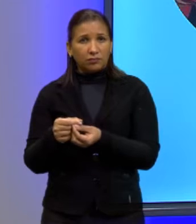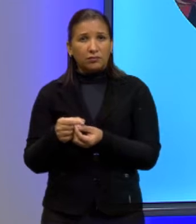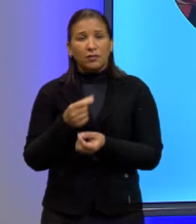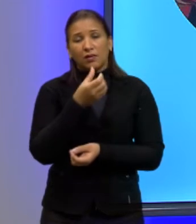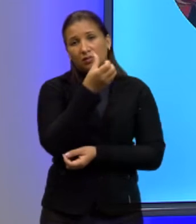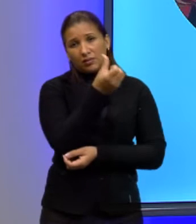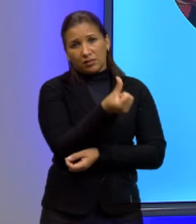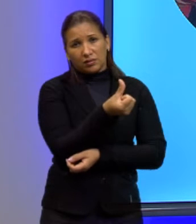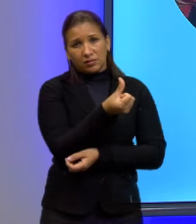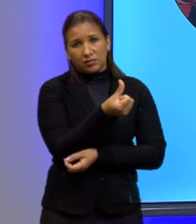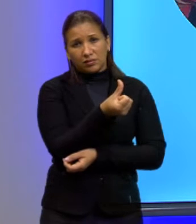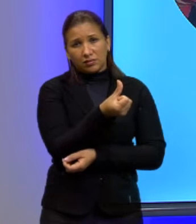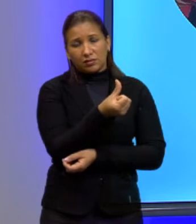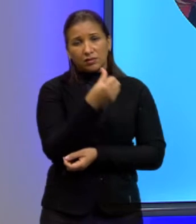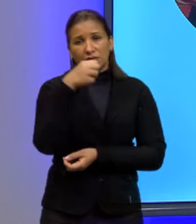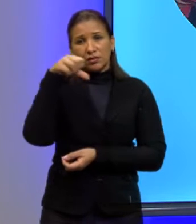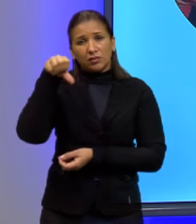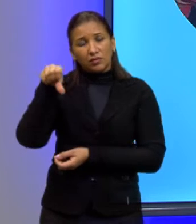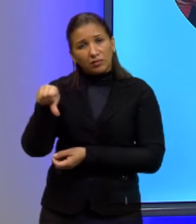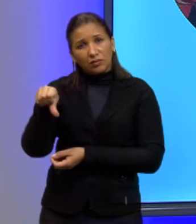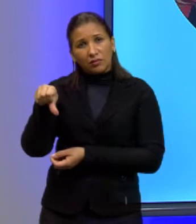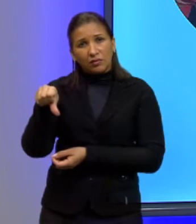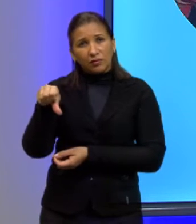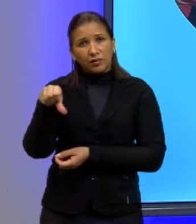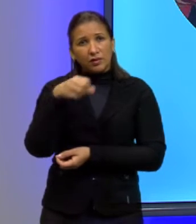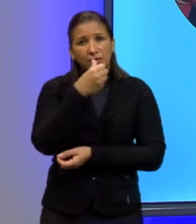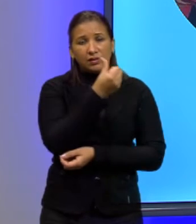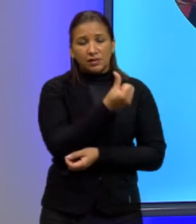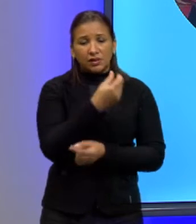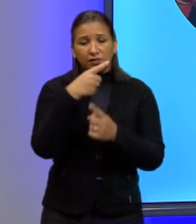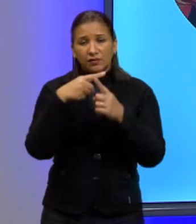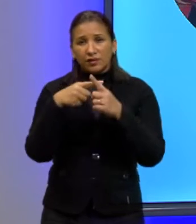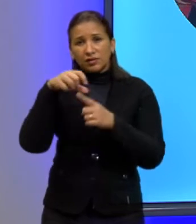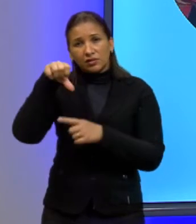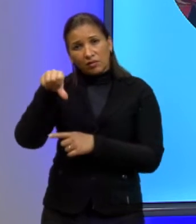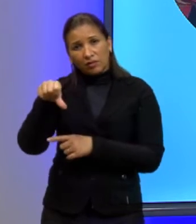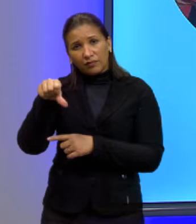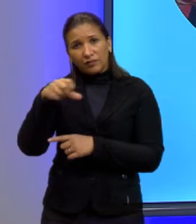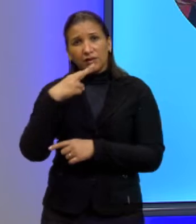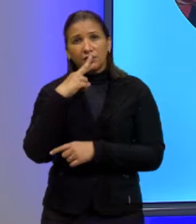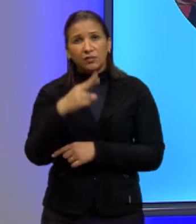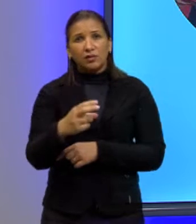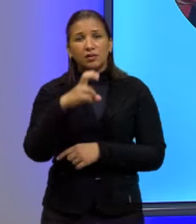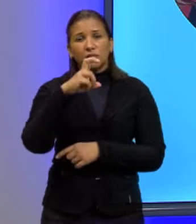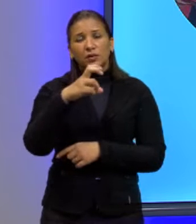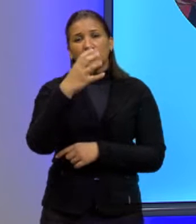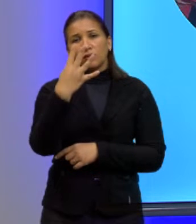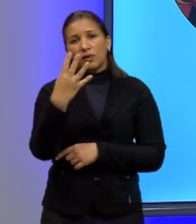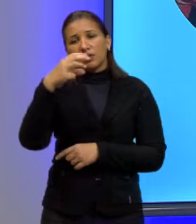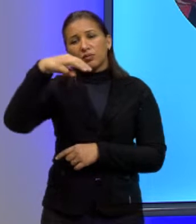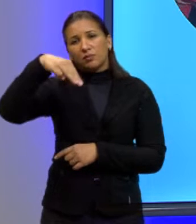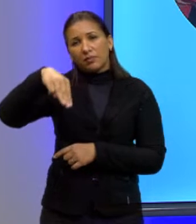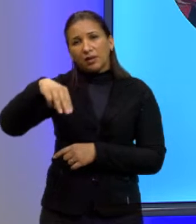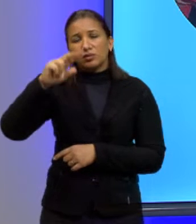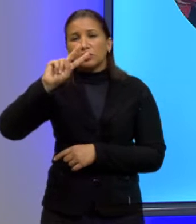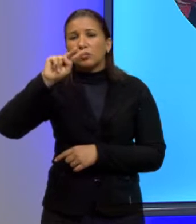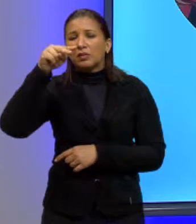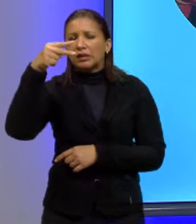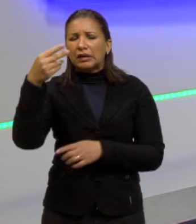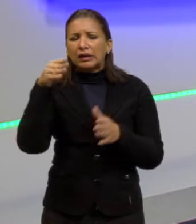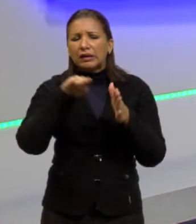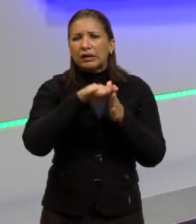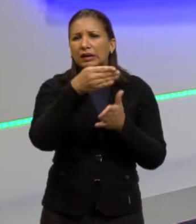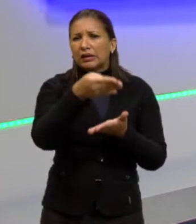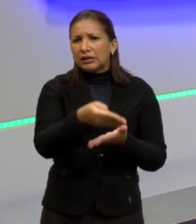6 da base e o 9 da altura, 6 vezes 9, 54 metros quadrados. Então, até aqui